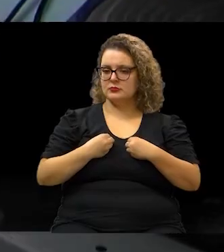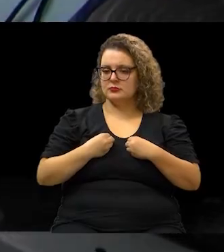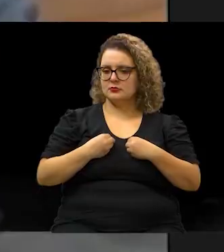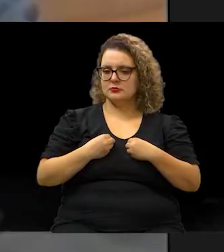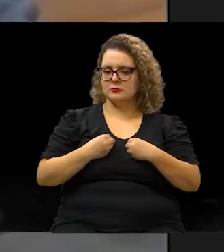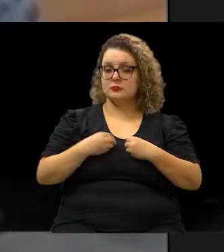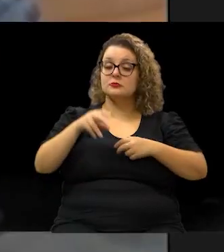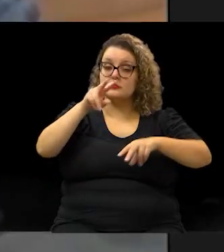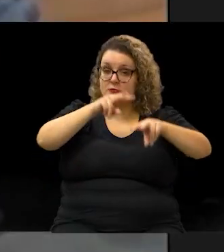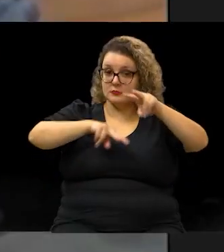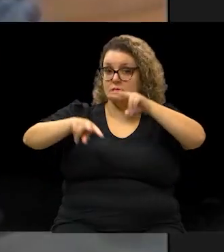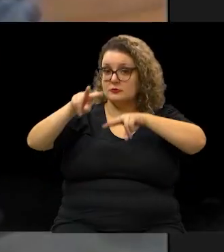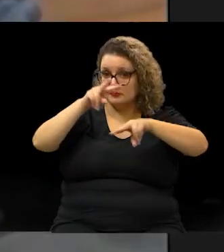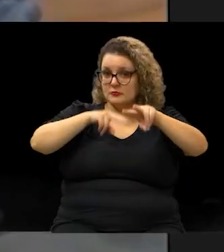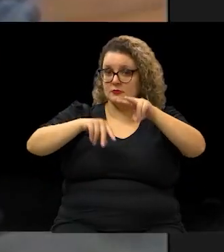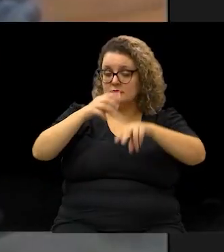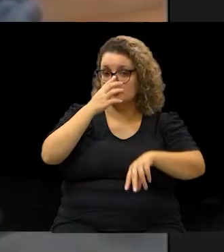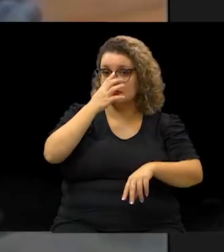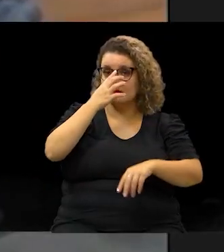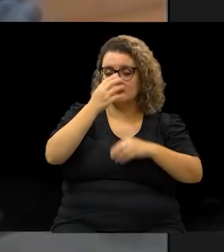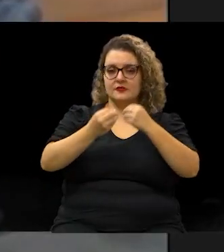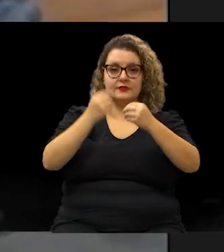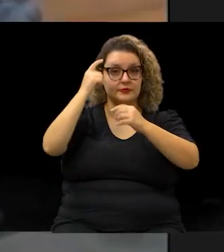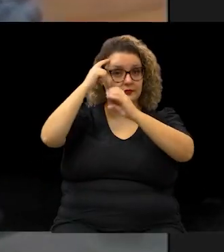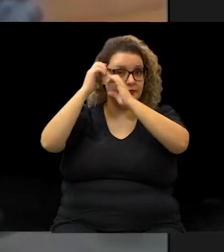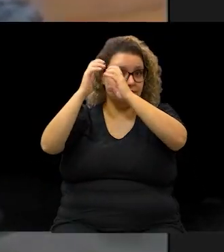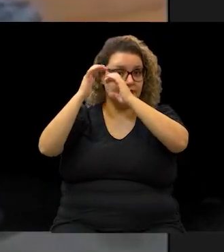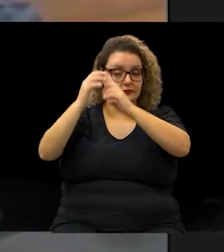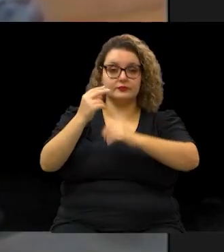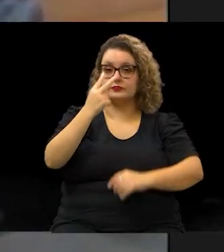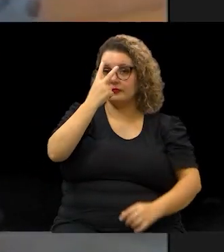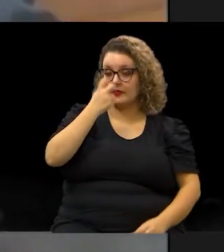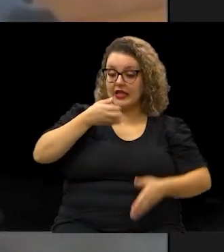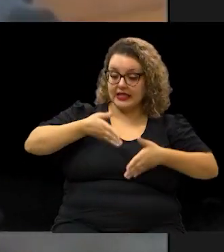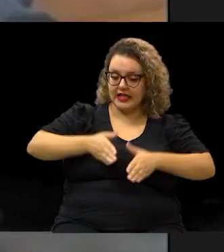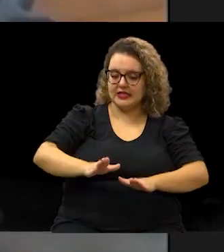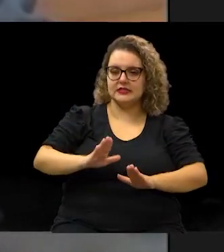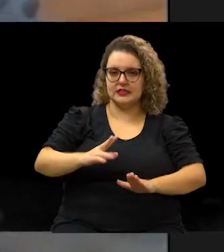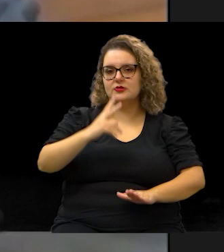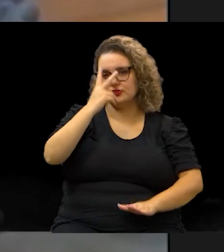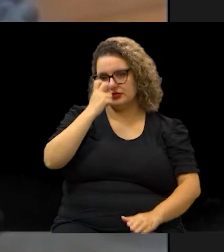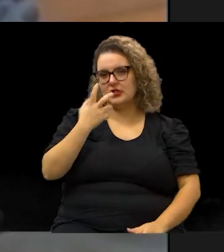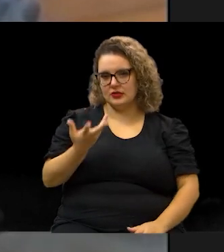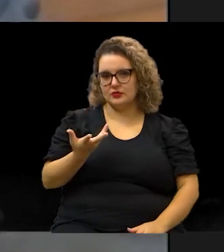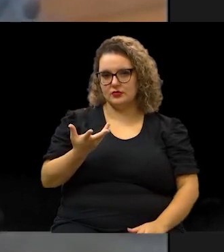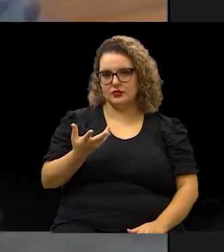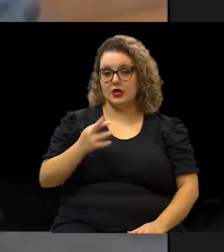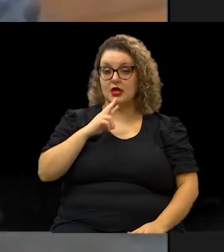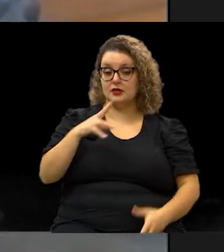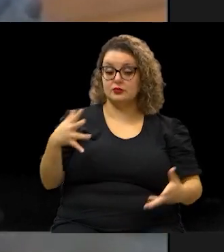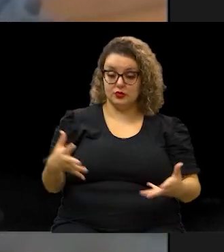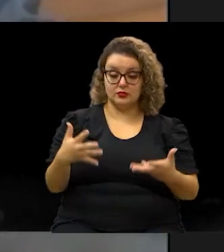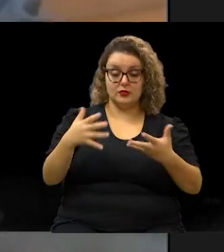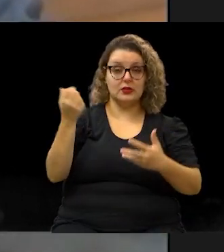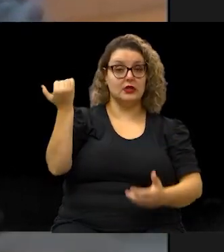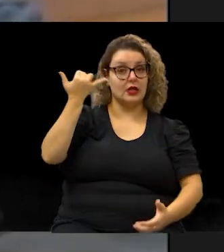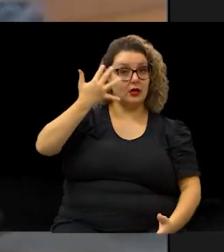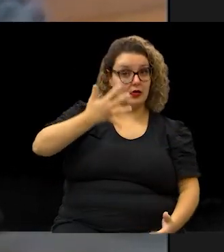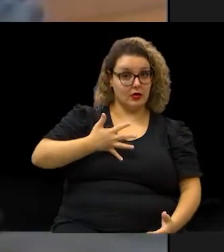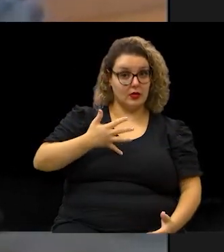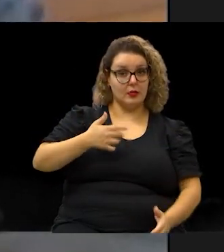visualizar como é que o cérebro do cego congênito responde a esses estímulos da audiodescrição